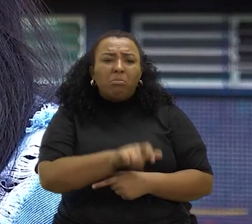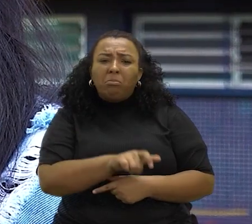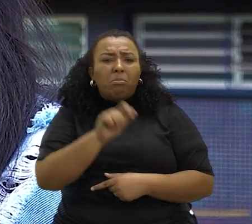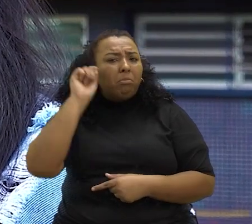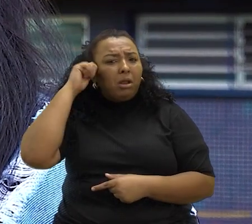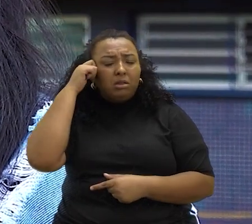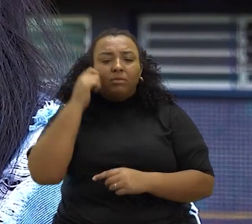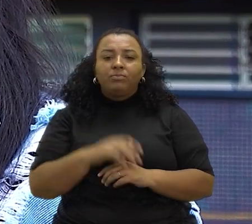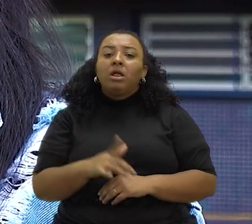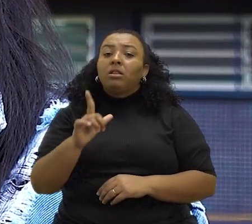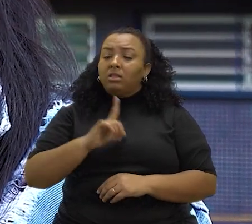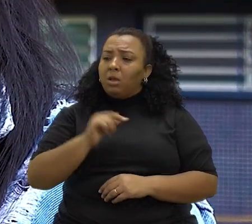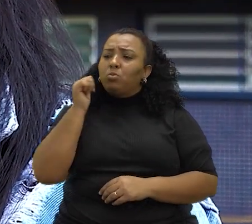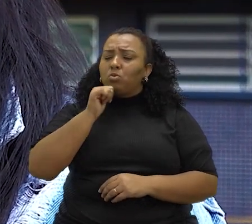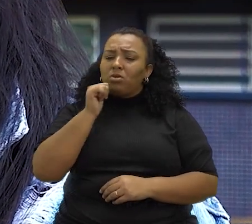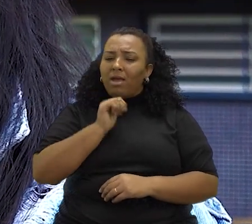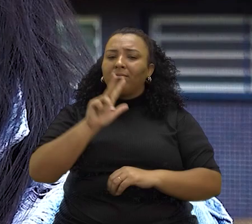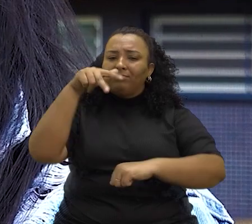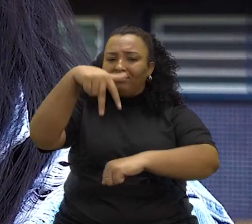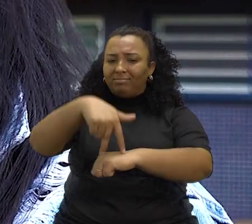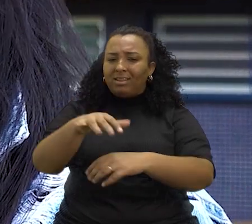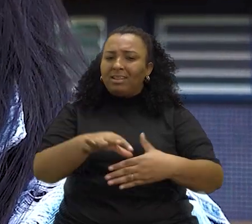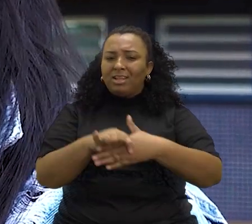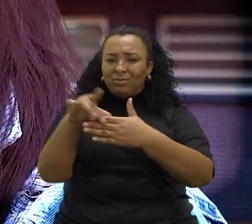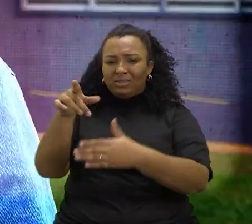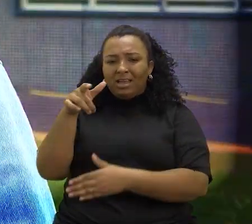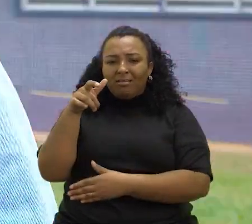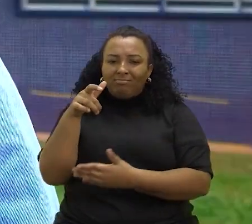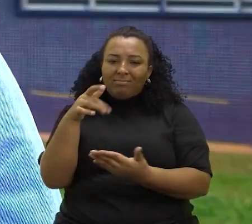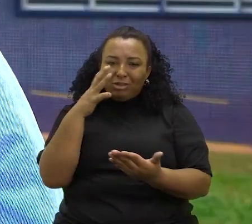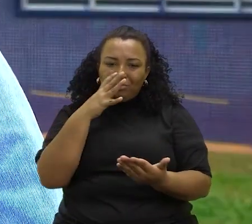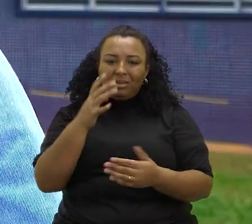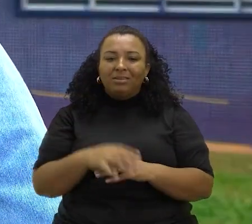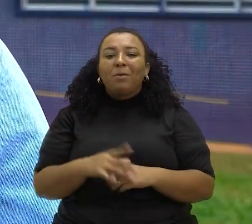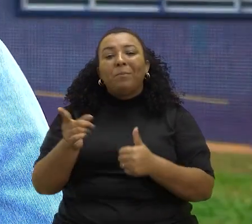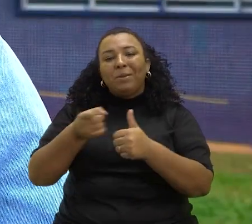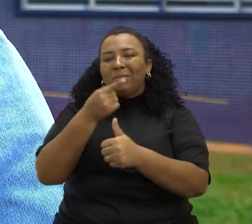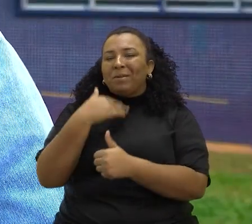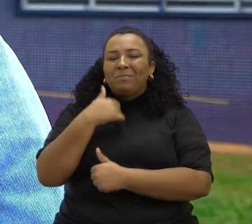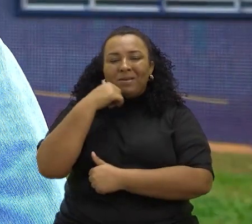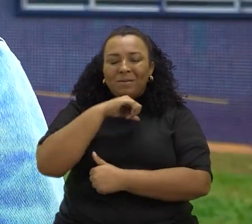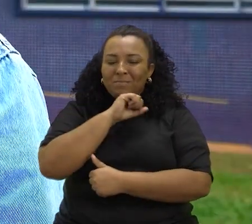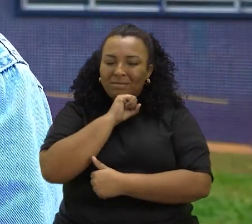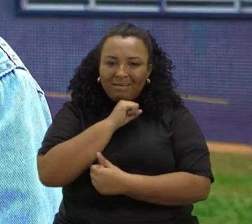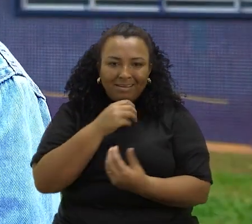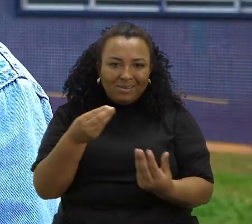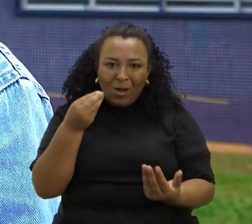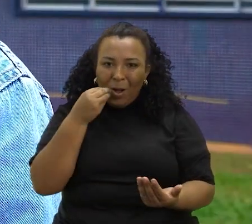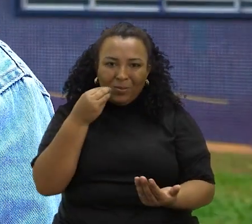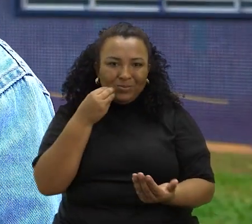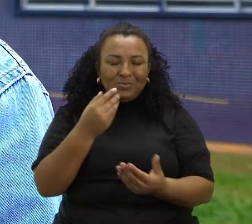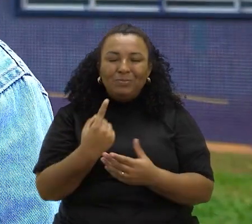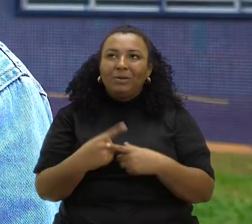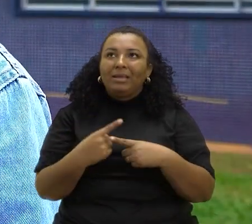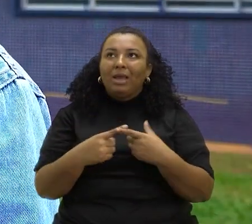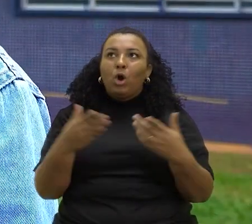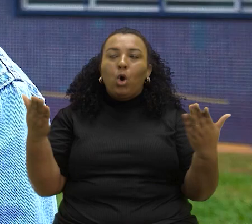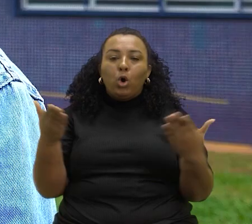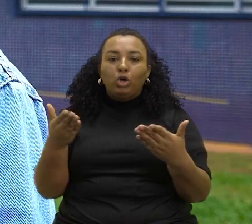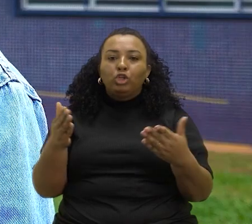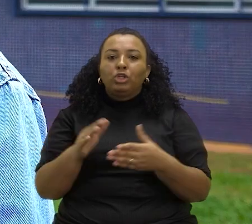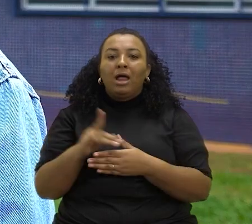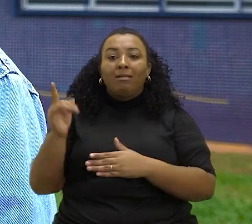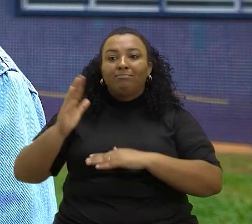Tem alguma mulher que ocupa um cargo de liderança que você admira? Primeiramente minha mãe, lógico, né? Por ela estar numa função